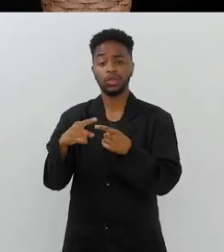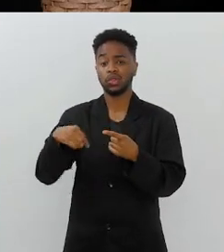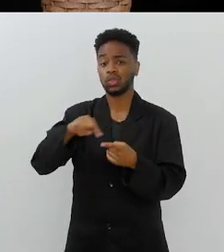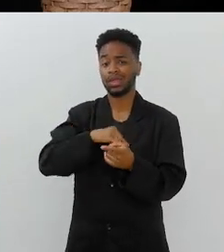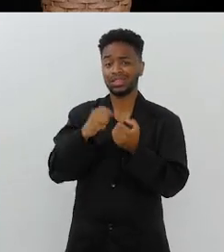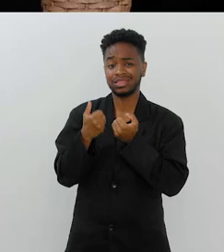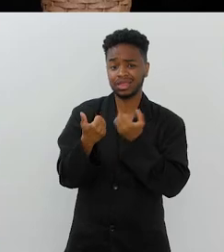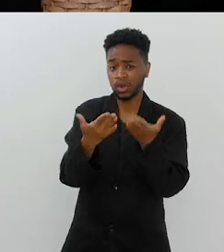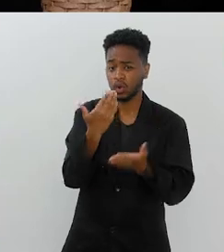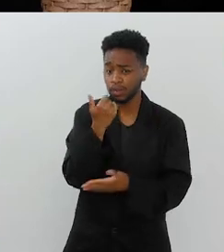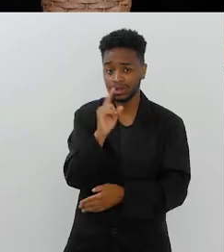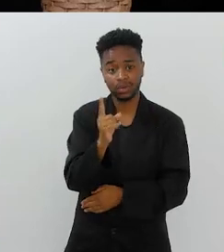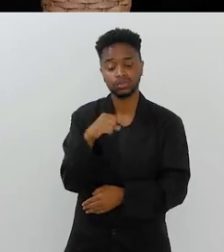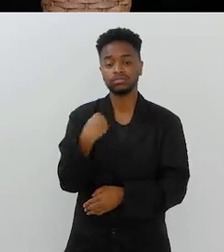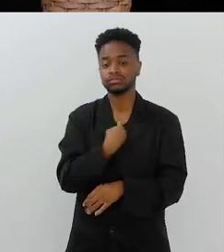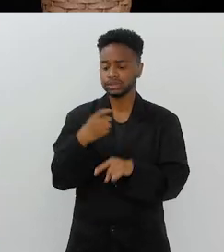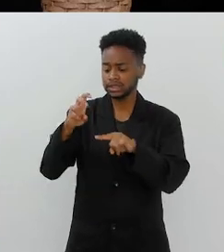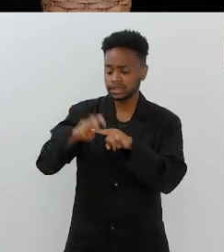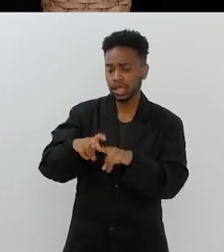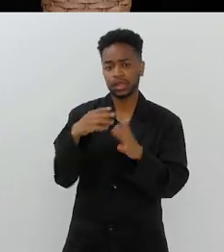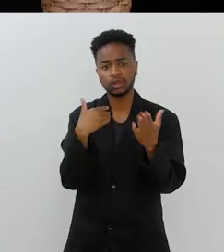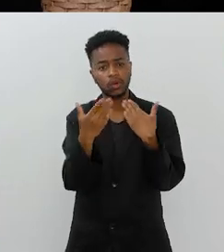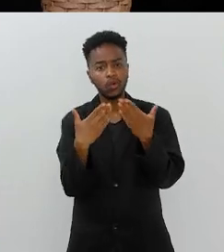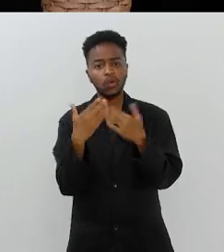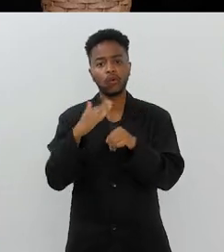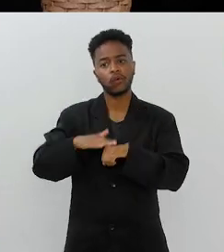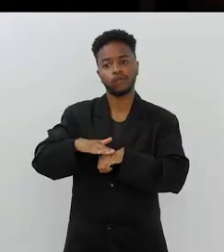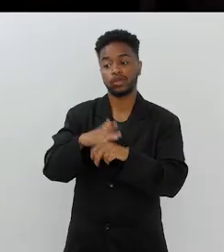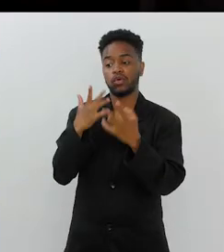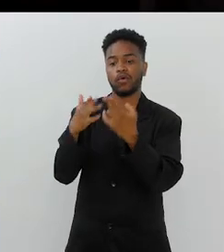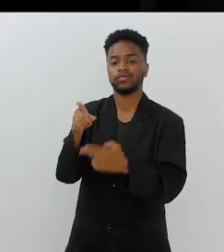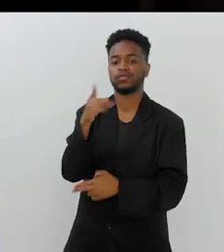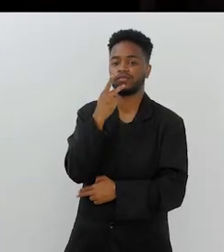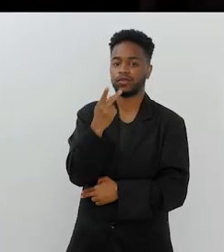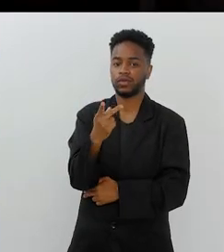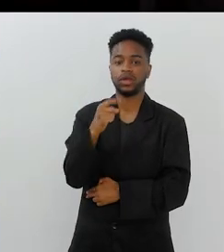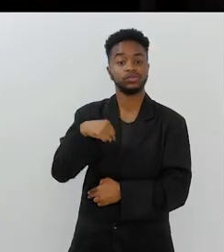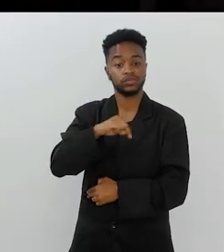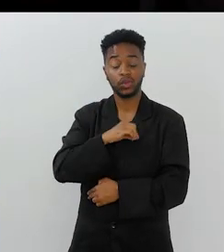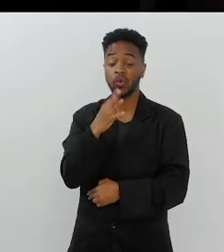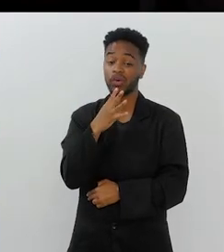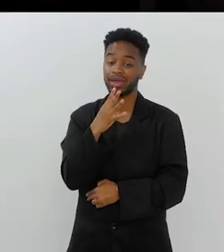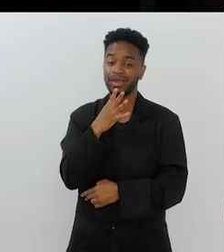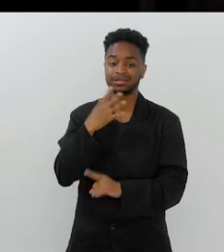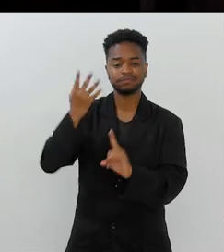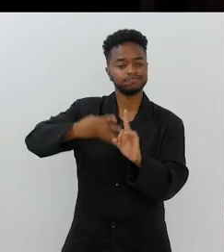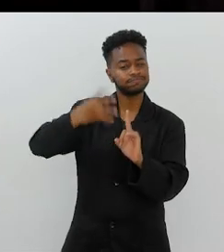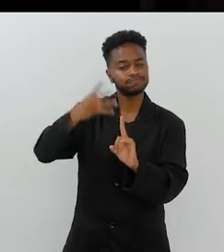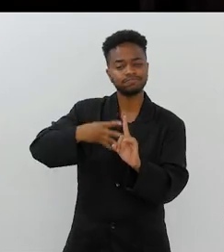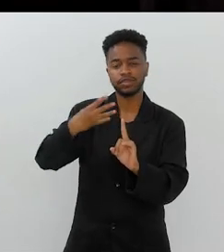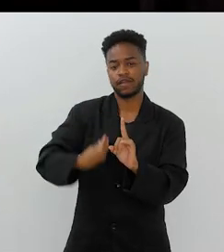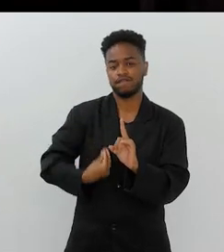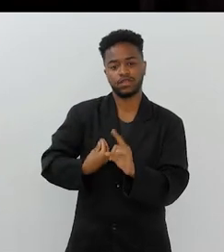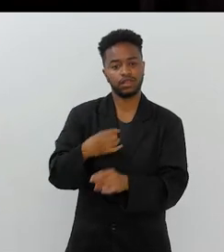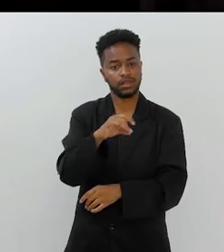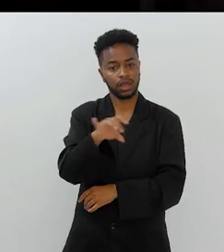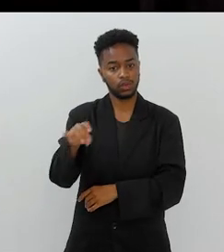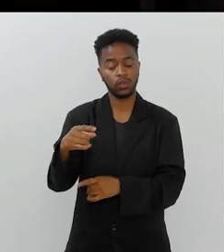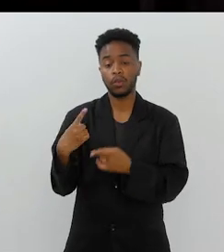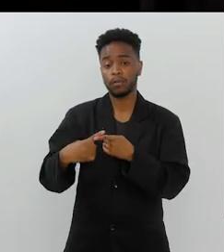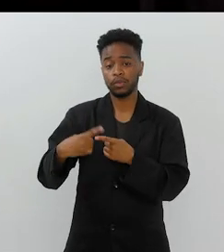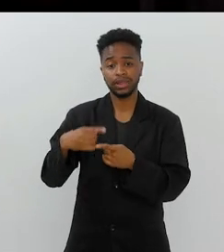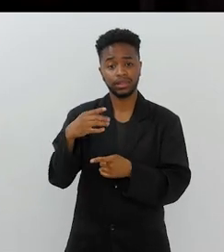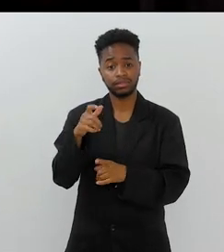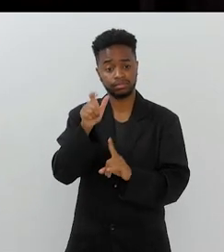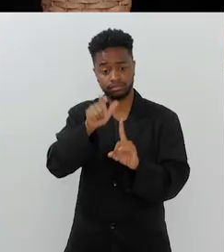não entrega comida. A gente senta, gente conversa. Isso que você falou. A gente conhece a vida dele,